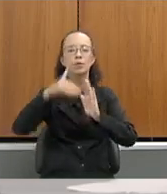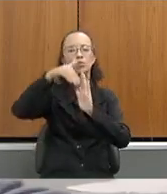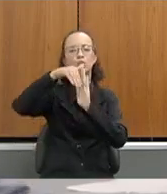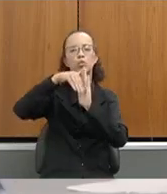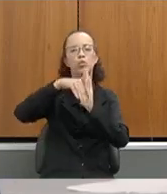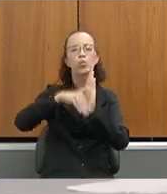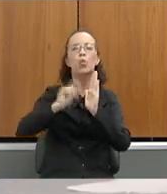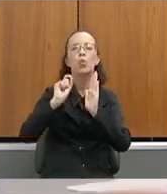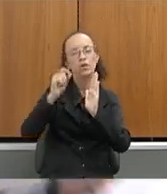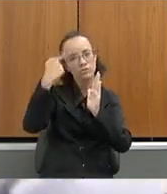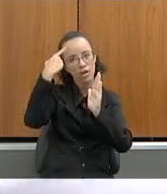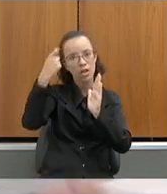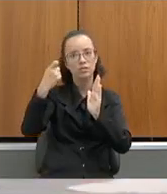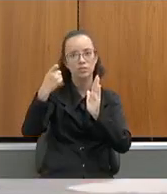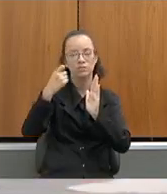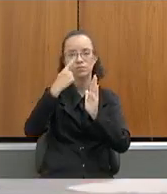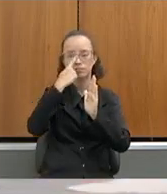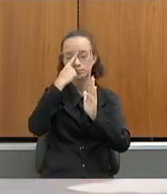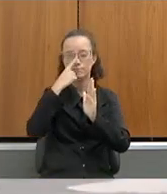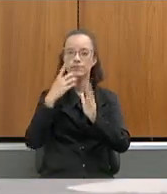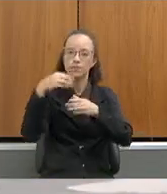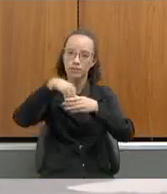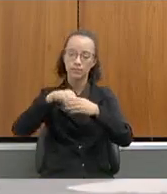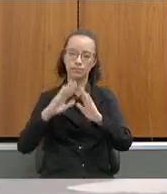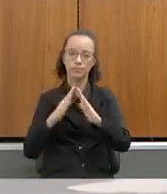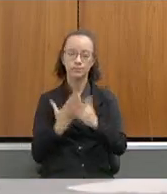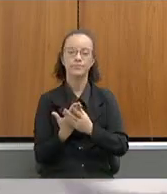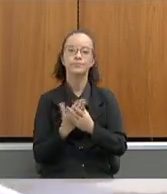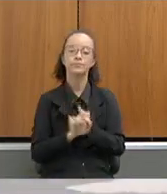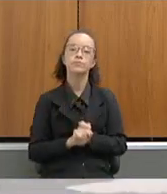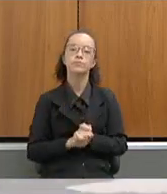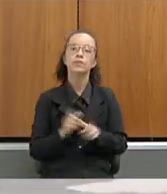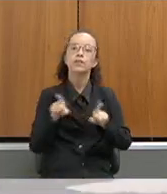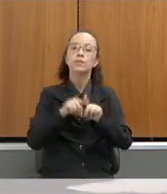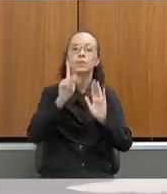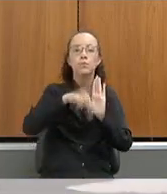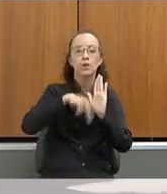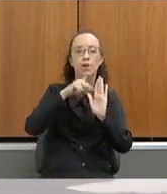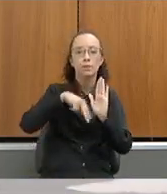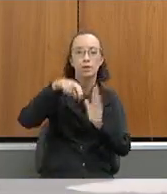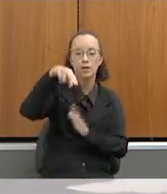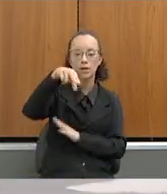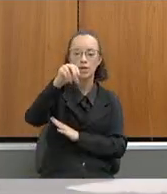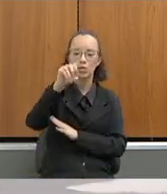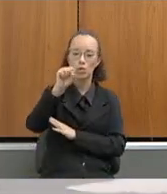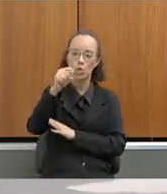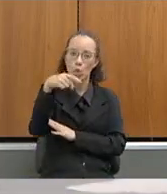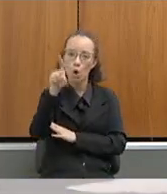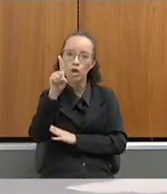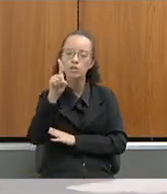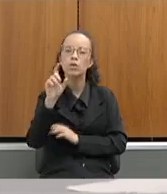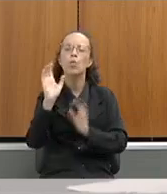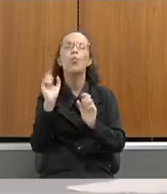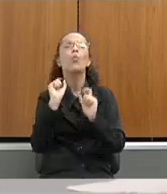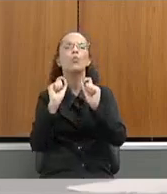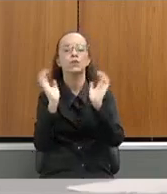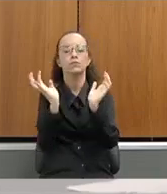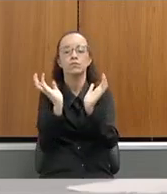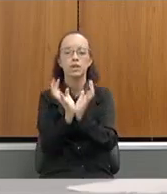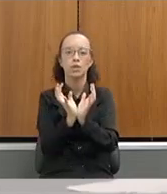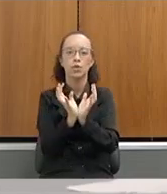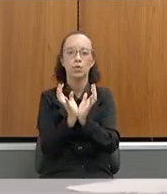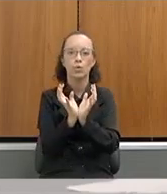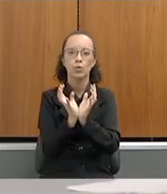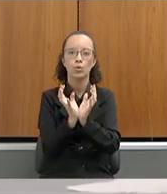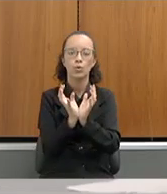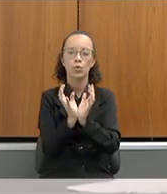acontecem dentro das nossas escolas. Ainda temos o programa NOS, que é um núcleo de orientação de conflitos